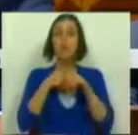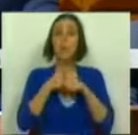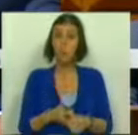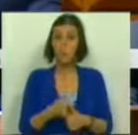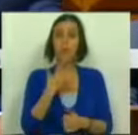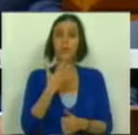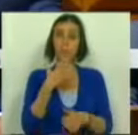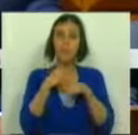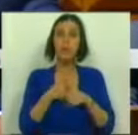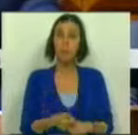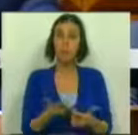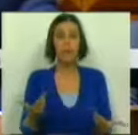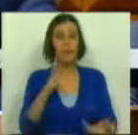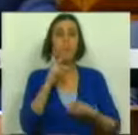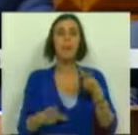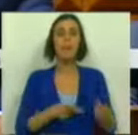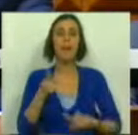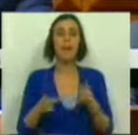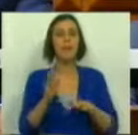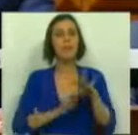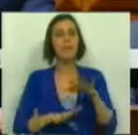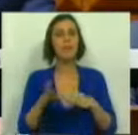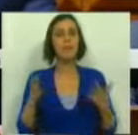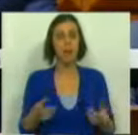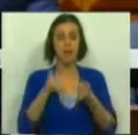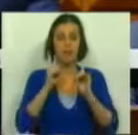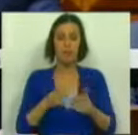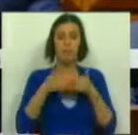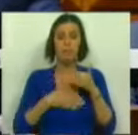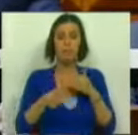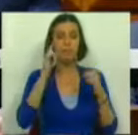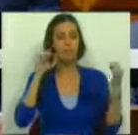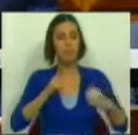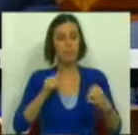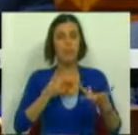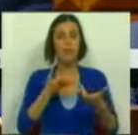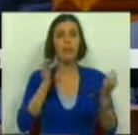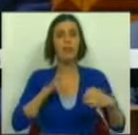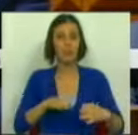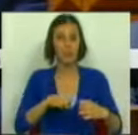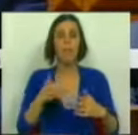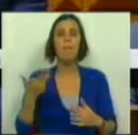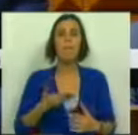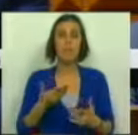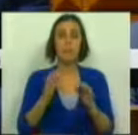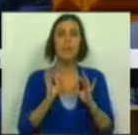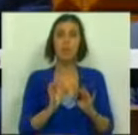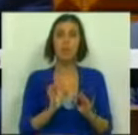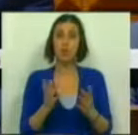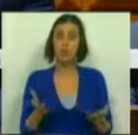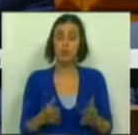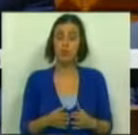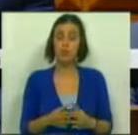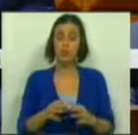cumpridas. E por isso, a avaliação que é feita da implementação do Memorando de Entendimento tem merecido elegios,